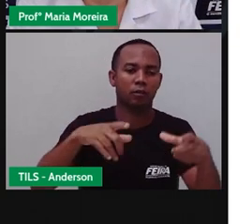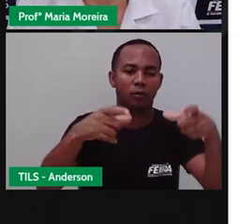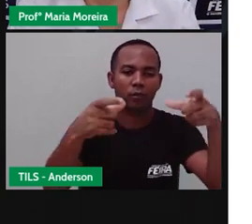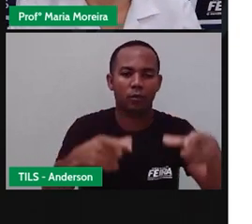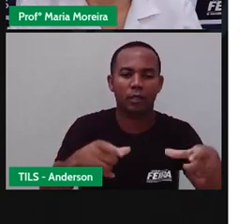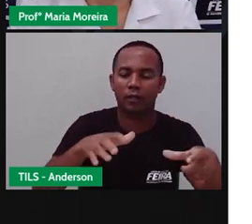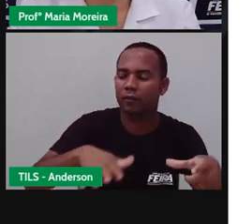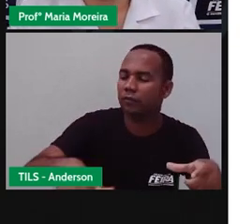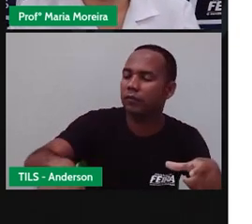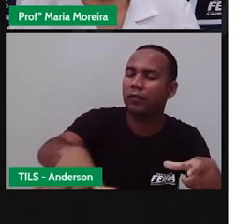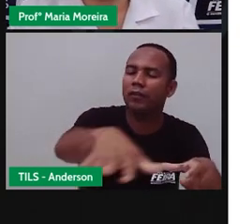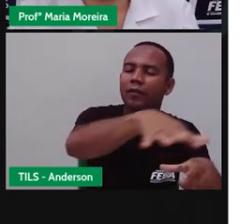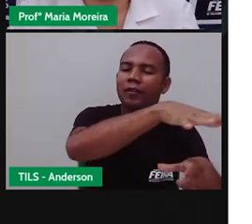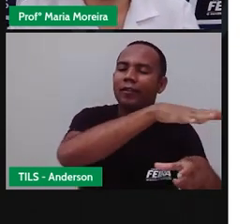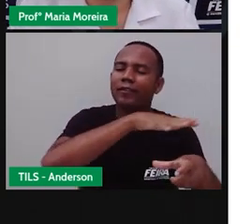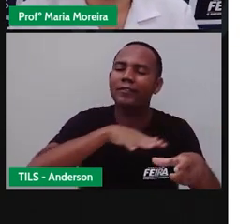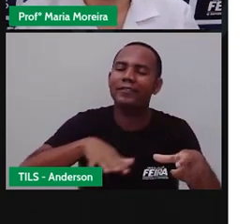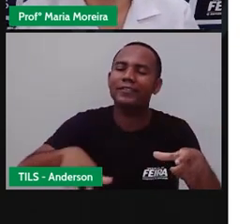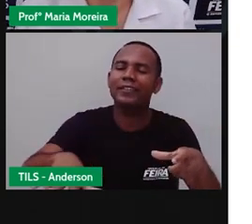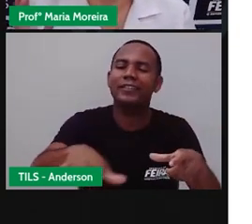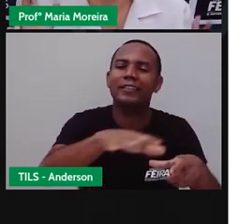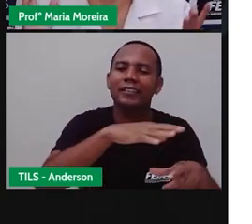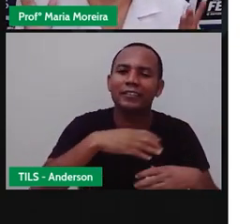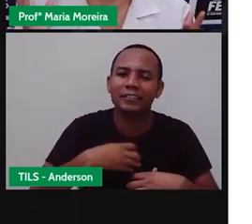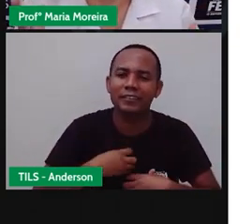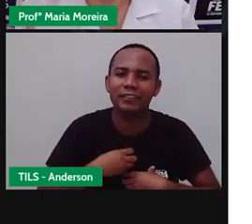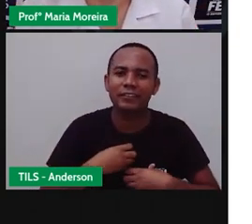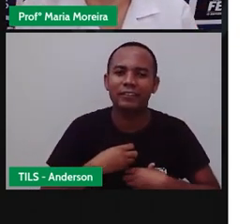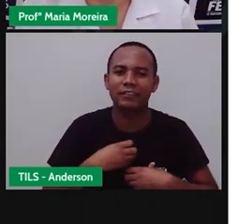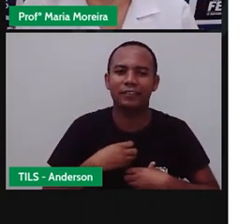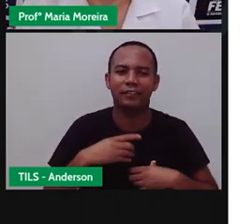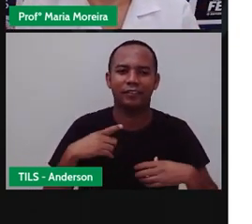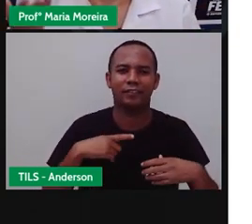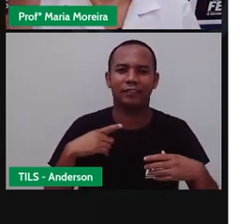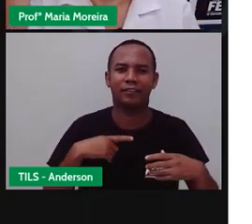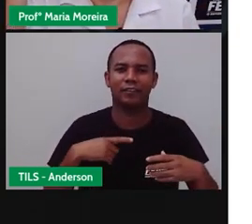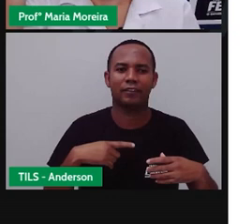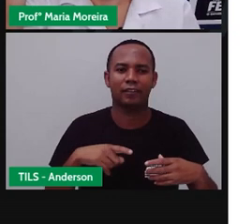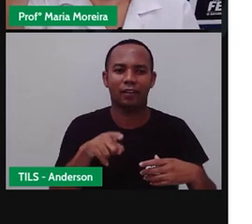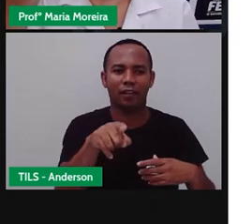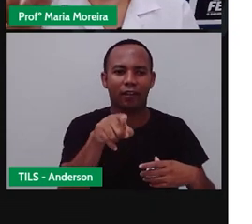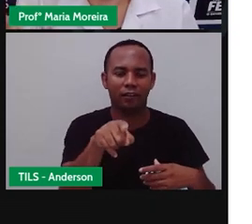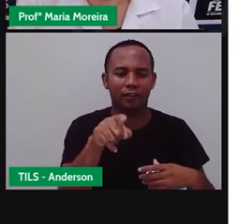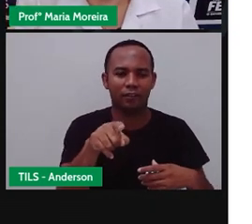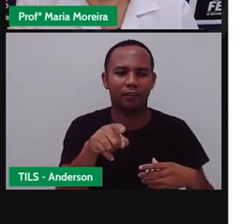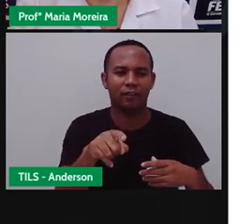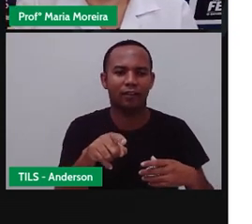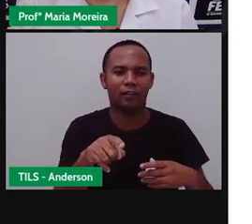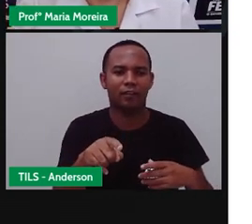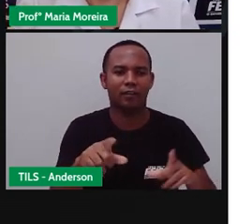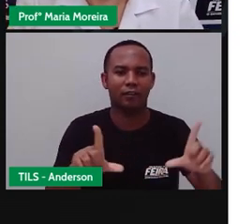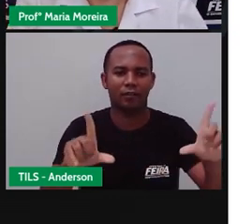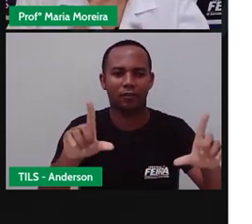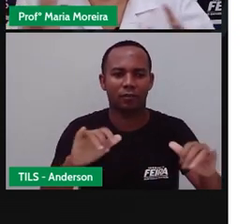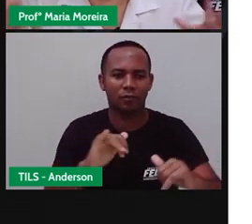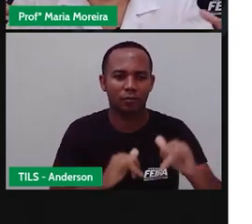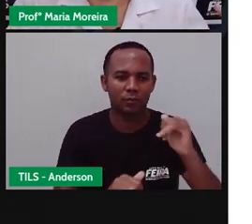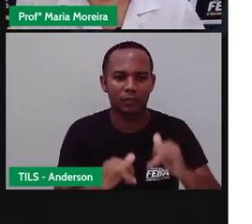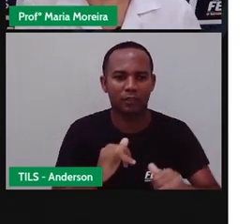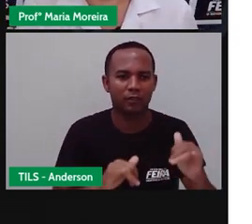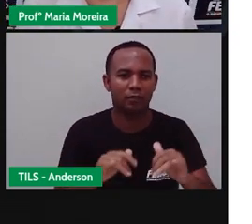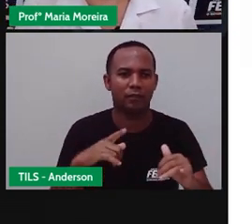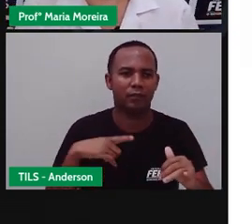e se concentra. Então, aqui eu iria o quê? Sentir que na minha frente tem um computador, tem a iluminação, né, tem a